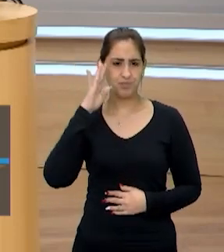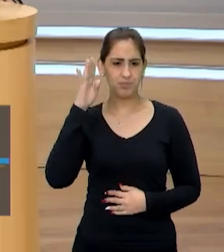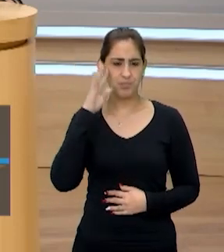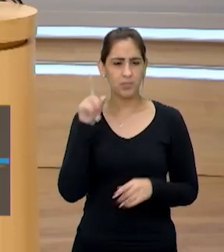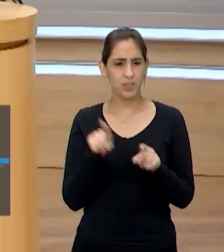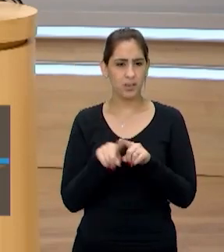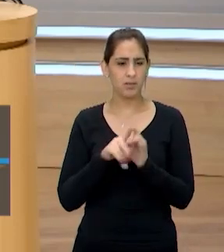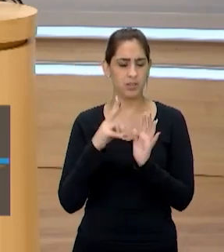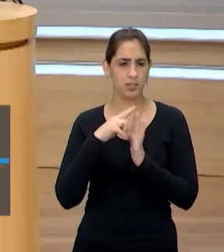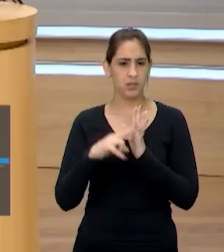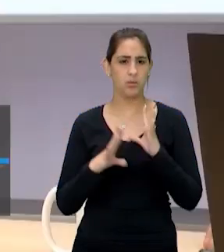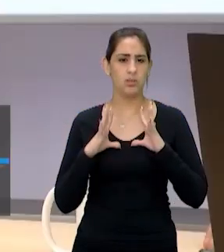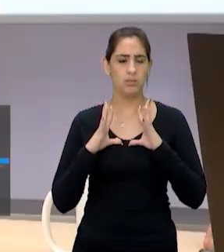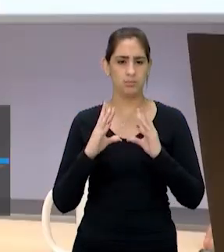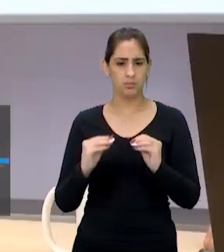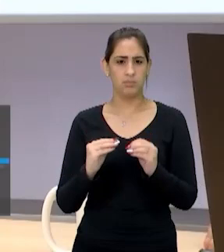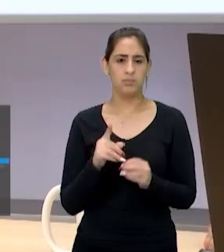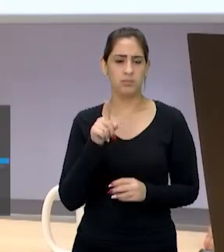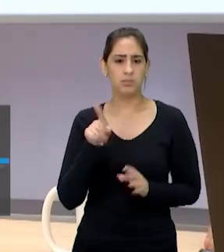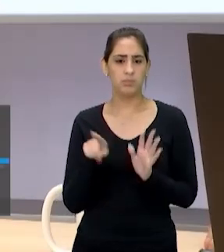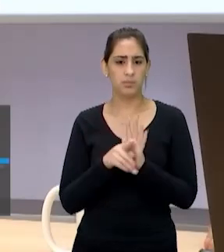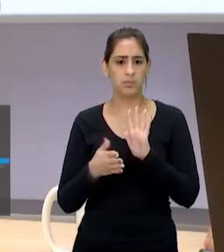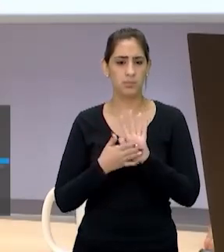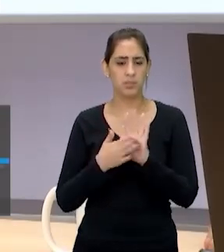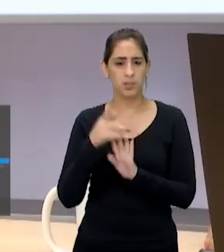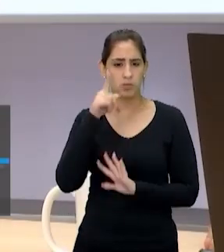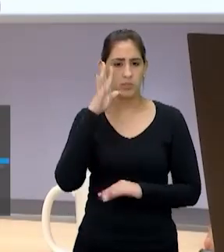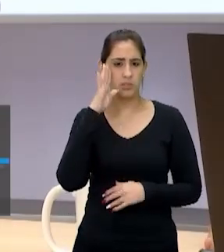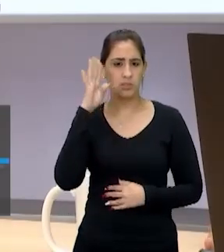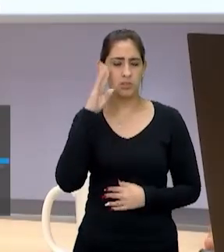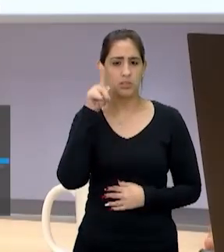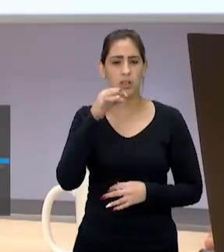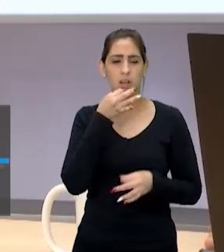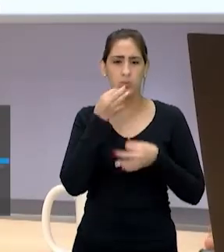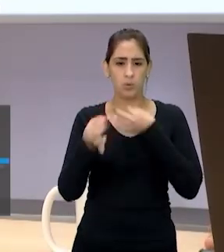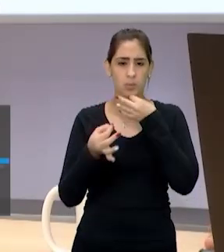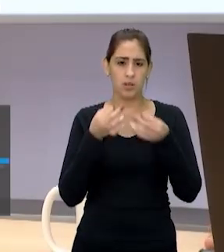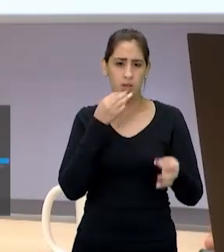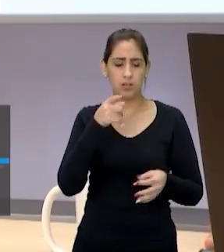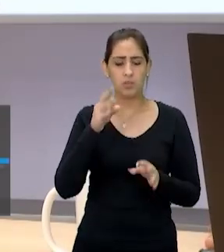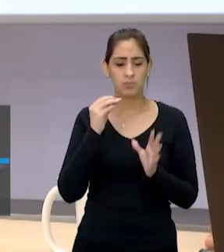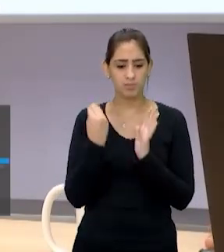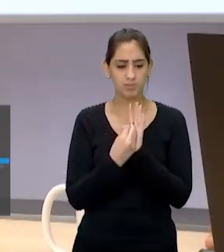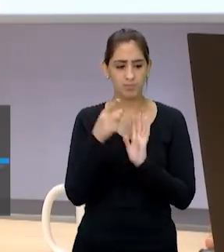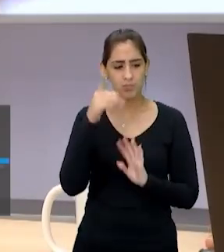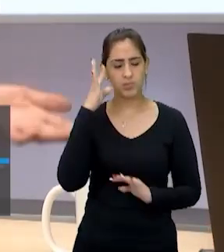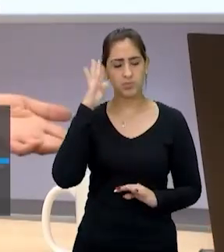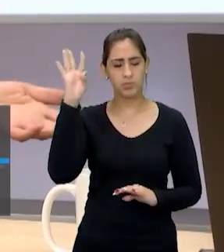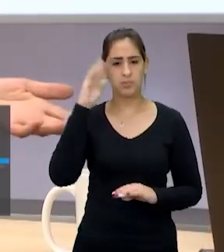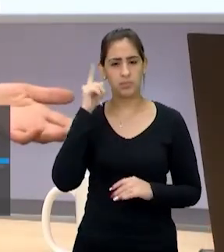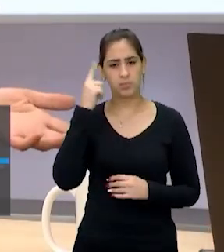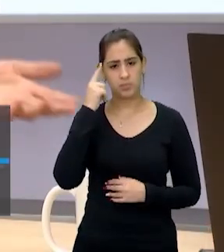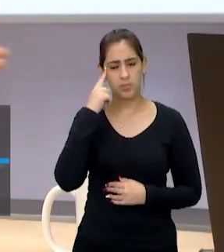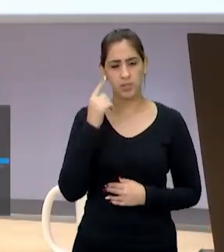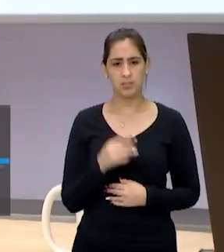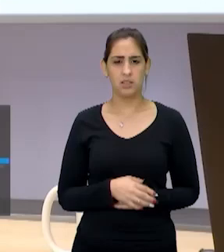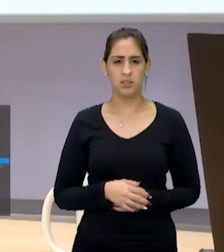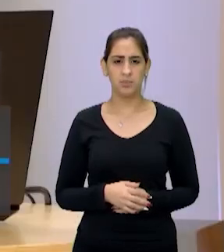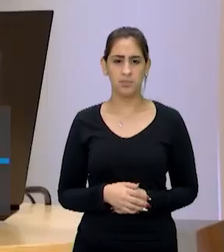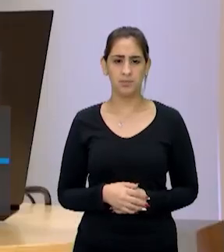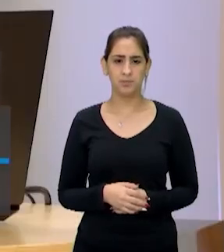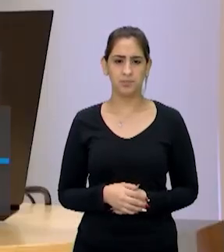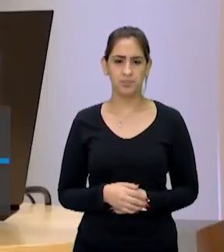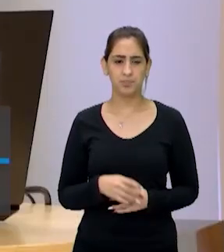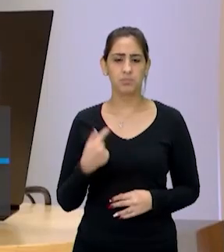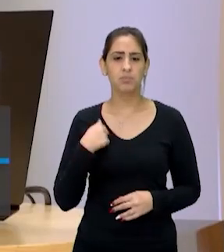leitura como um todo, né? Que sirva para isso, para você refletir. Isso é argumentário, é colocar você para pensar, eu para pensar, o professor Mauro para pensar. Sim, porque quando a gente